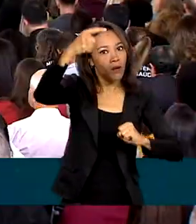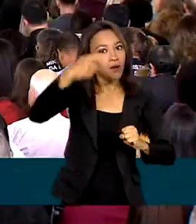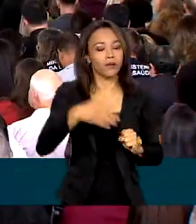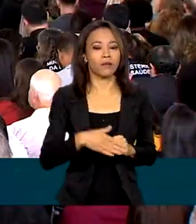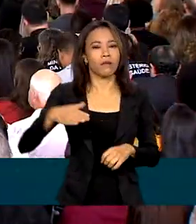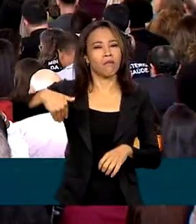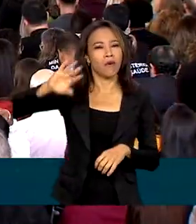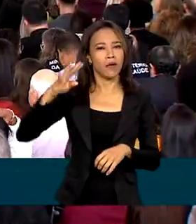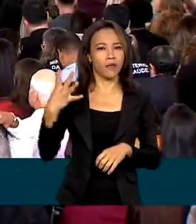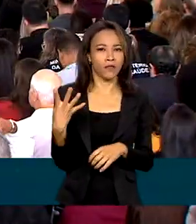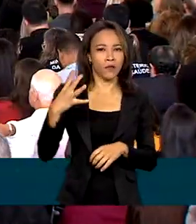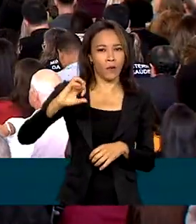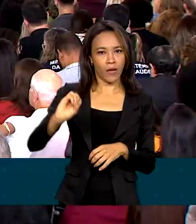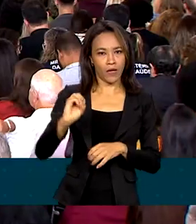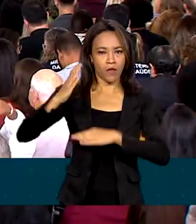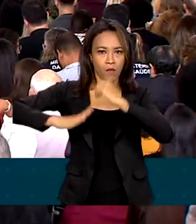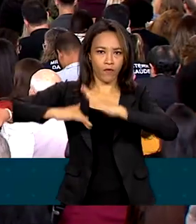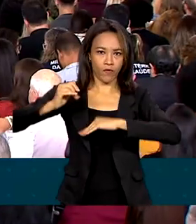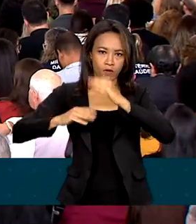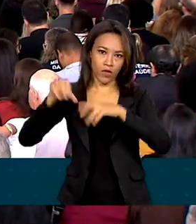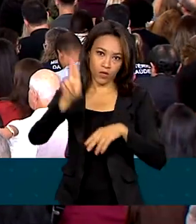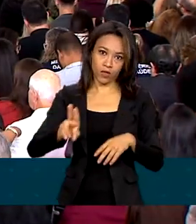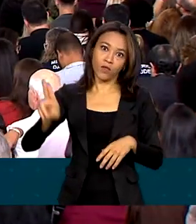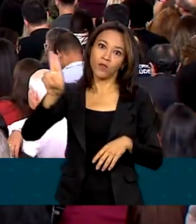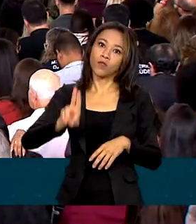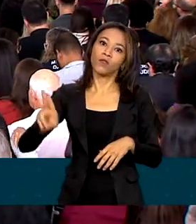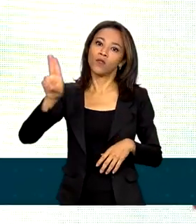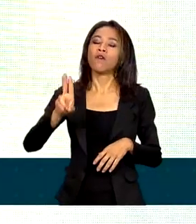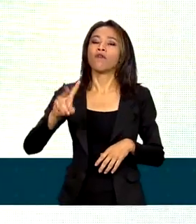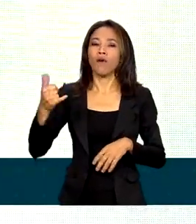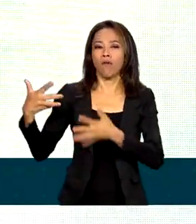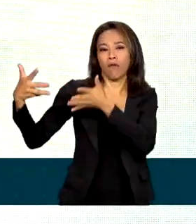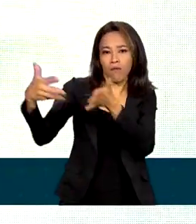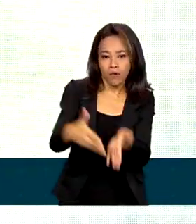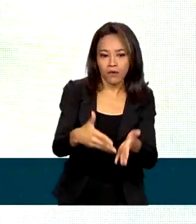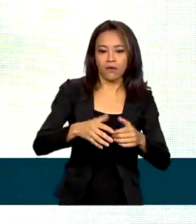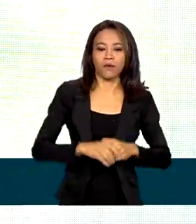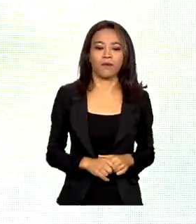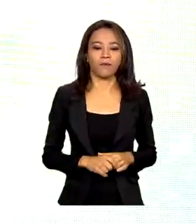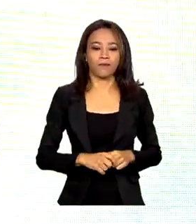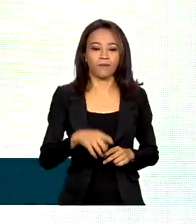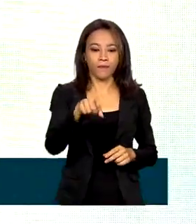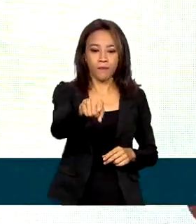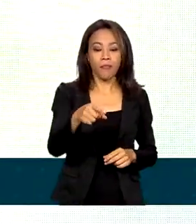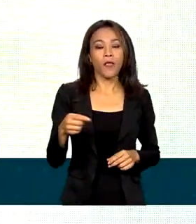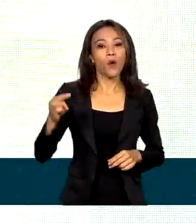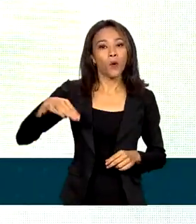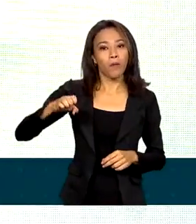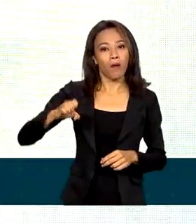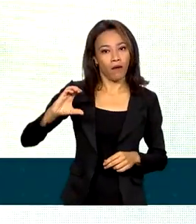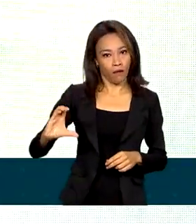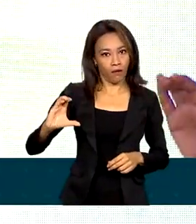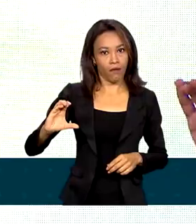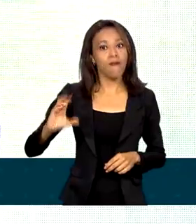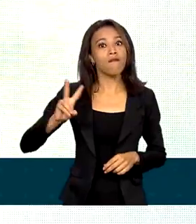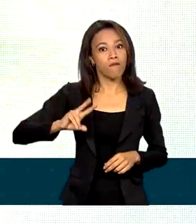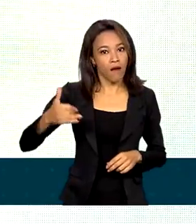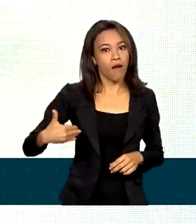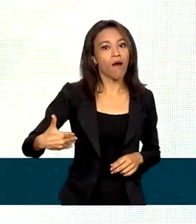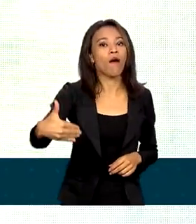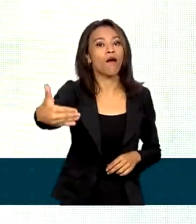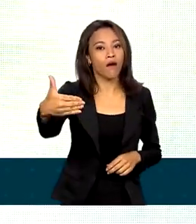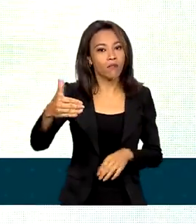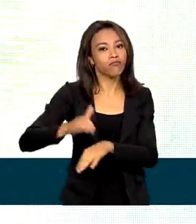universidades públicas vão participar do processo. Nada o MEC vai fazer sem tiver uma